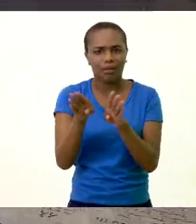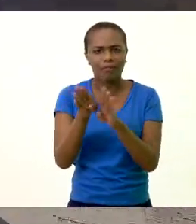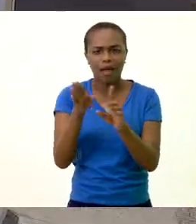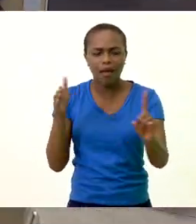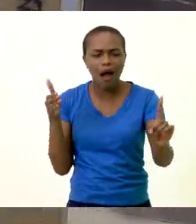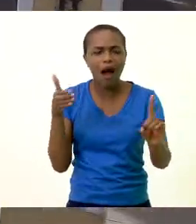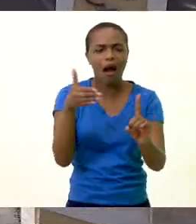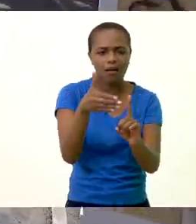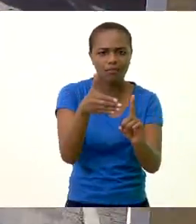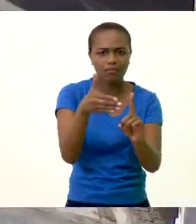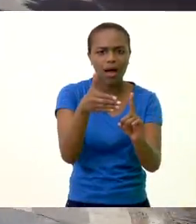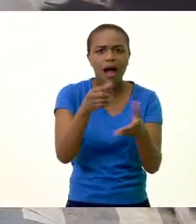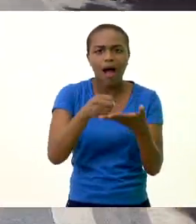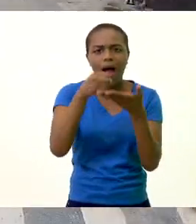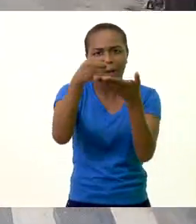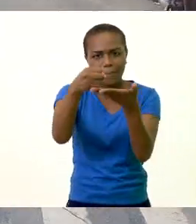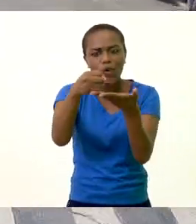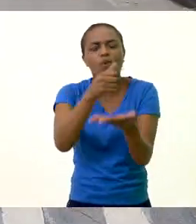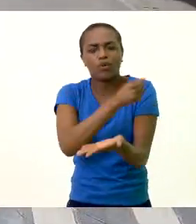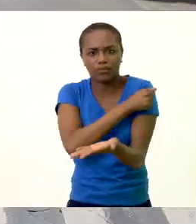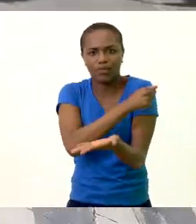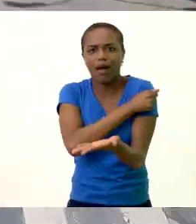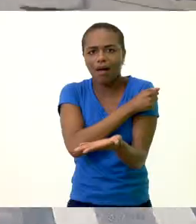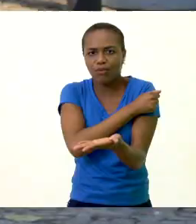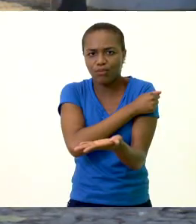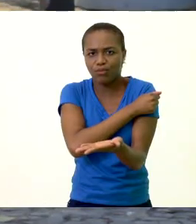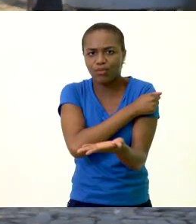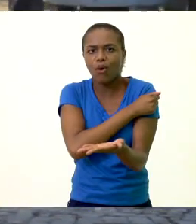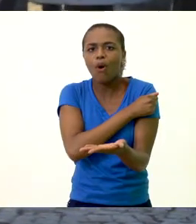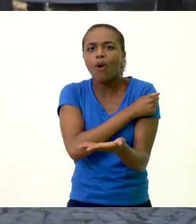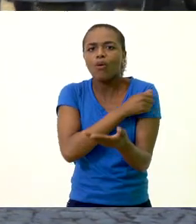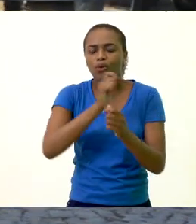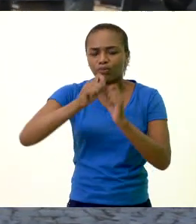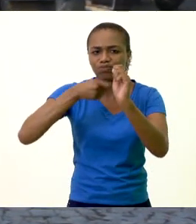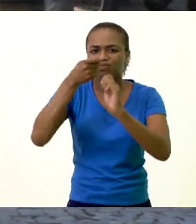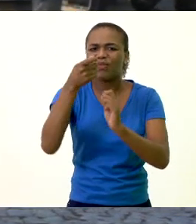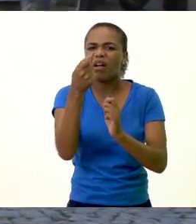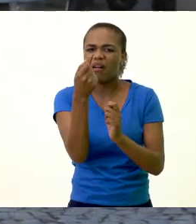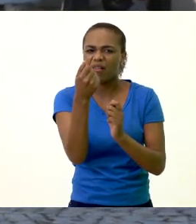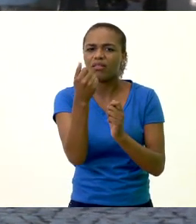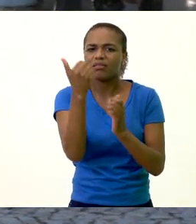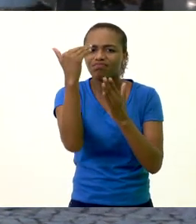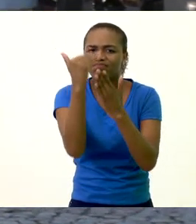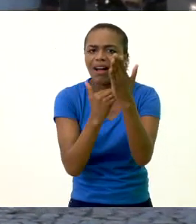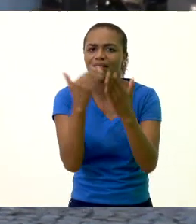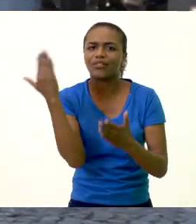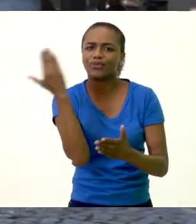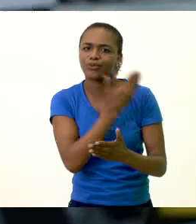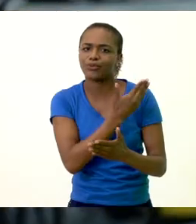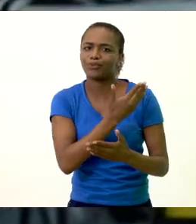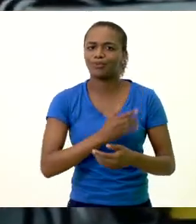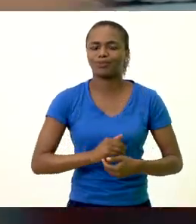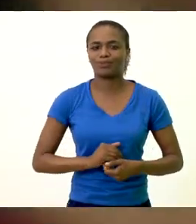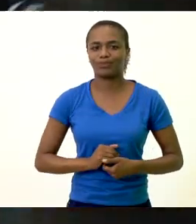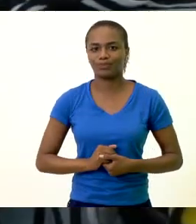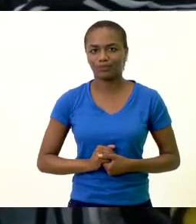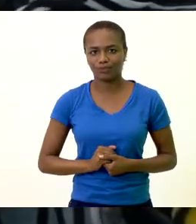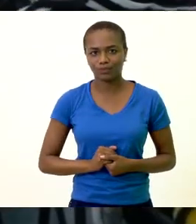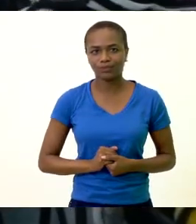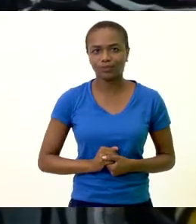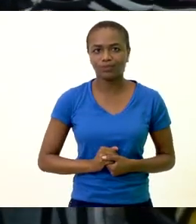também é referência na área de assistência estudantil e disponibiliza auxílios para os estudantes em